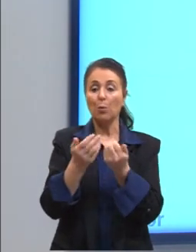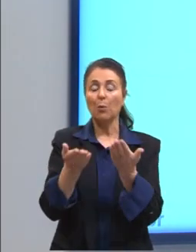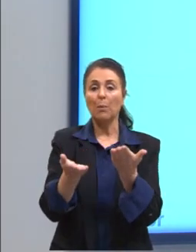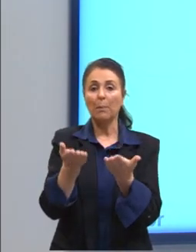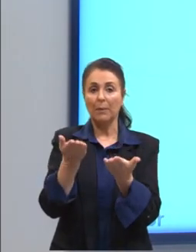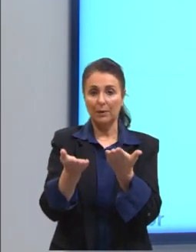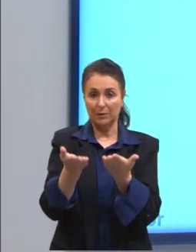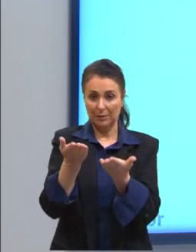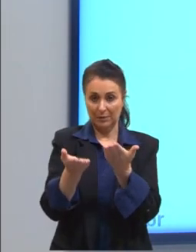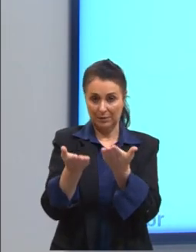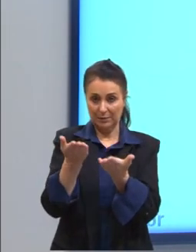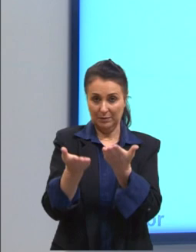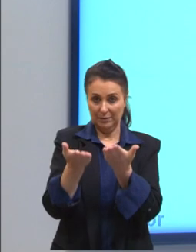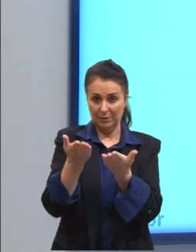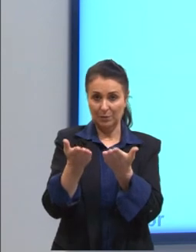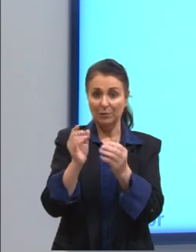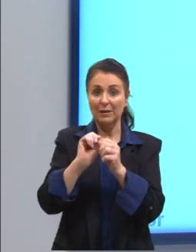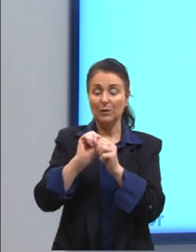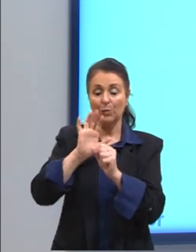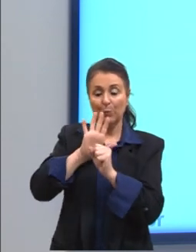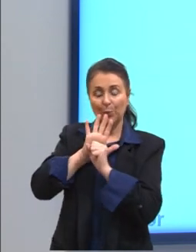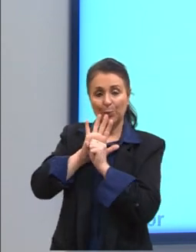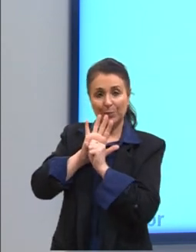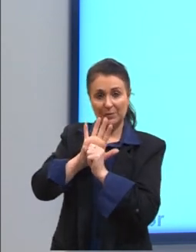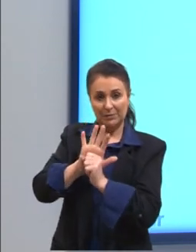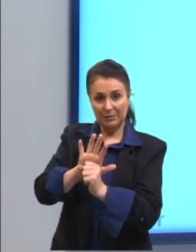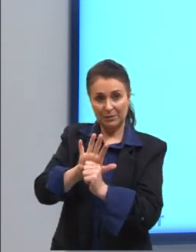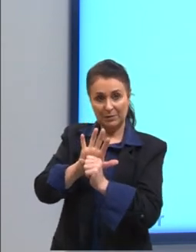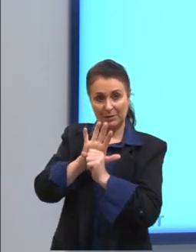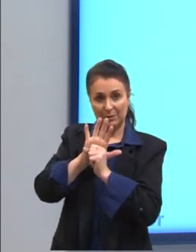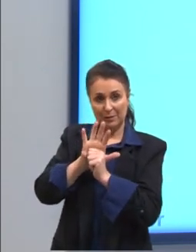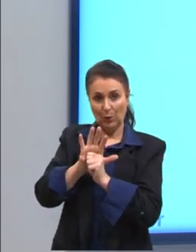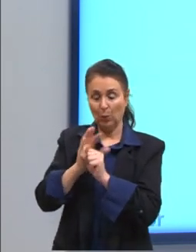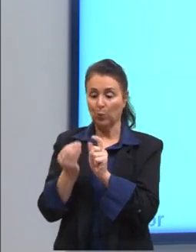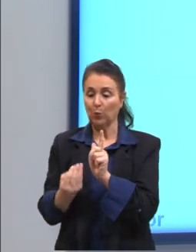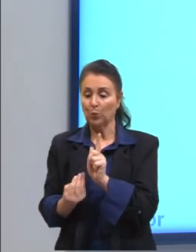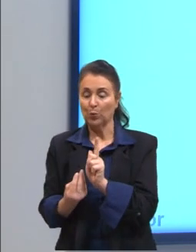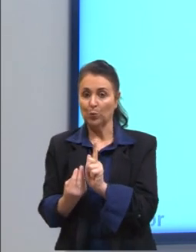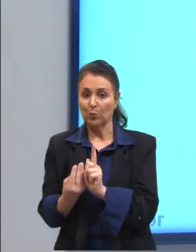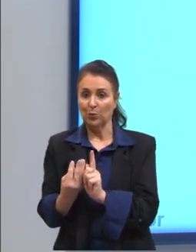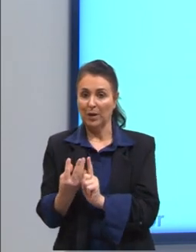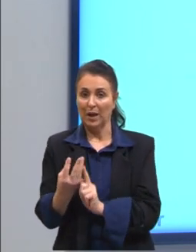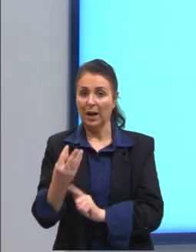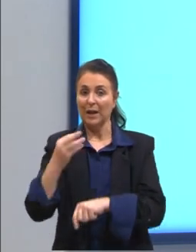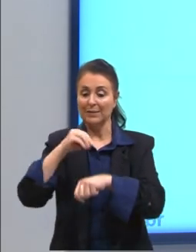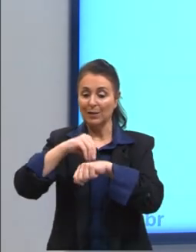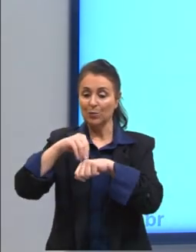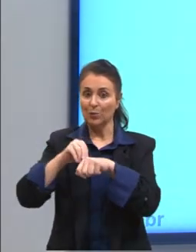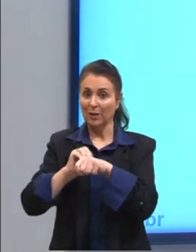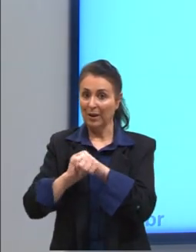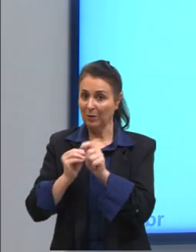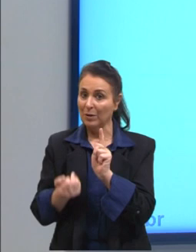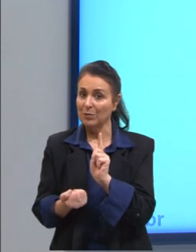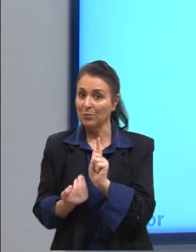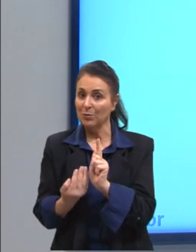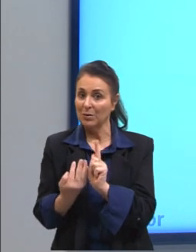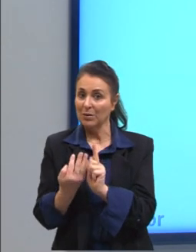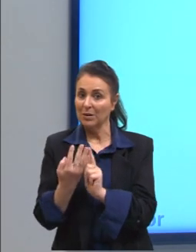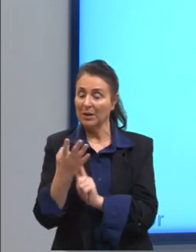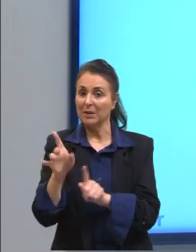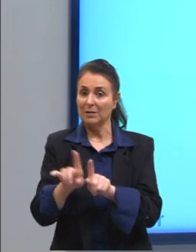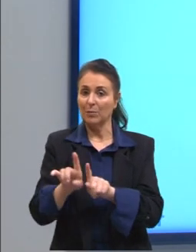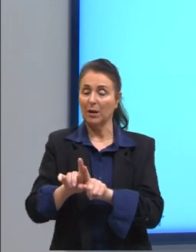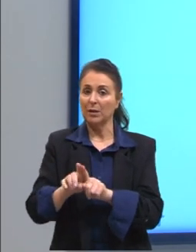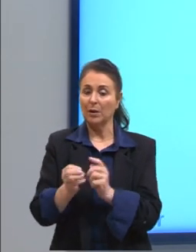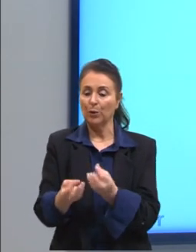em cima, fazendo uma pressão em cima desse gás. A gente tem as moléculas do gás aqui. A gente tem